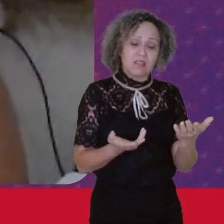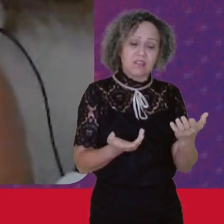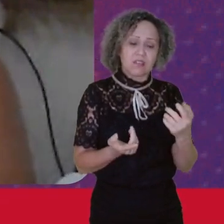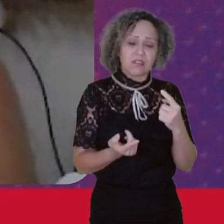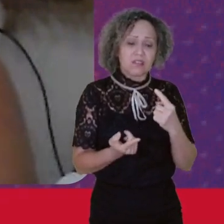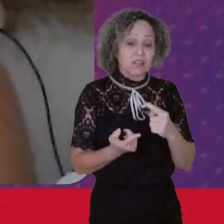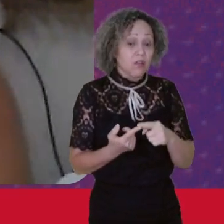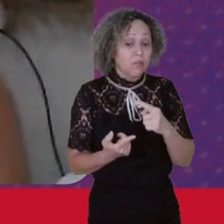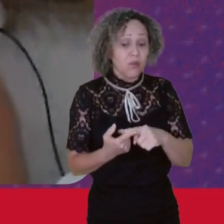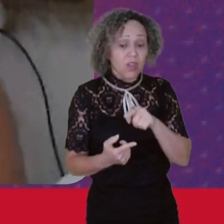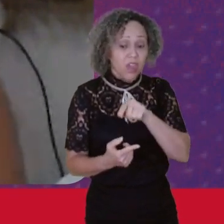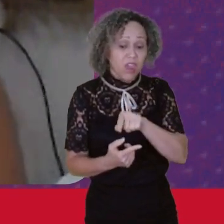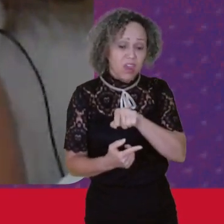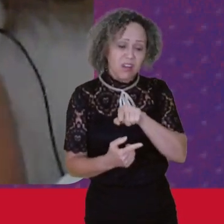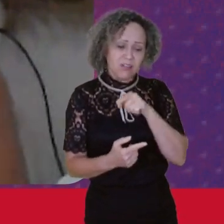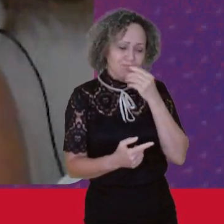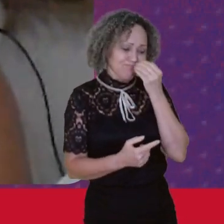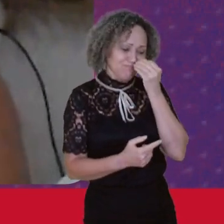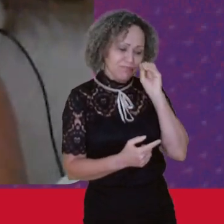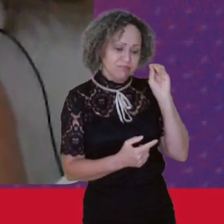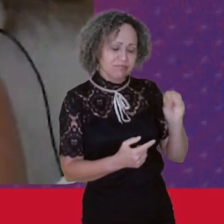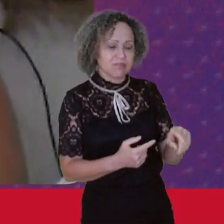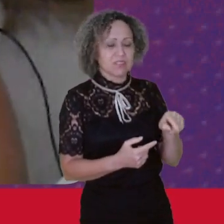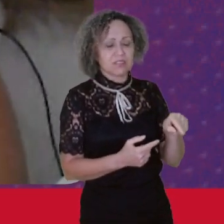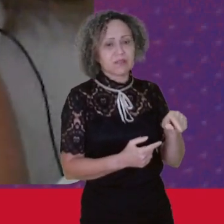trabalhador E a trabalhadora Rural Enquanto